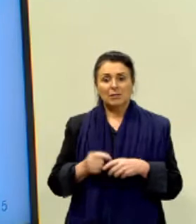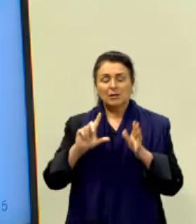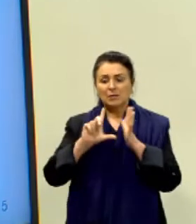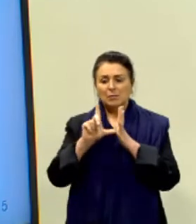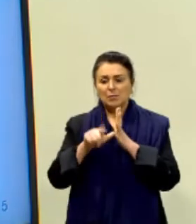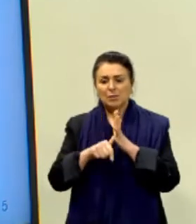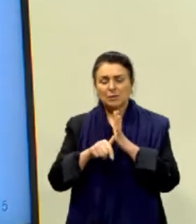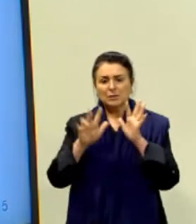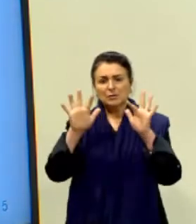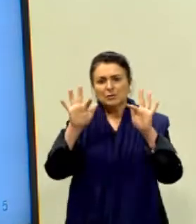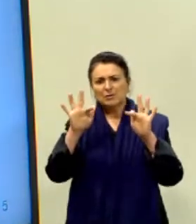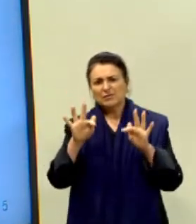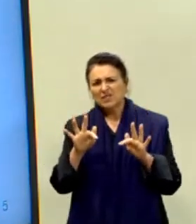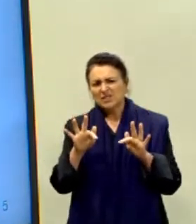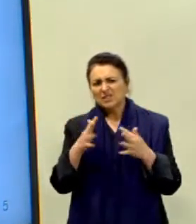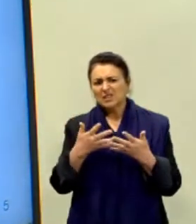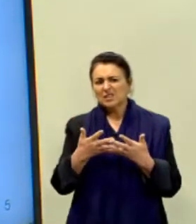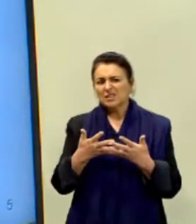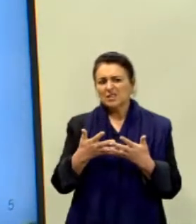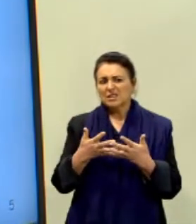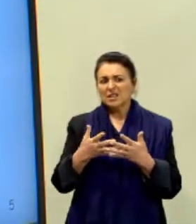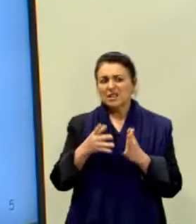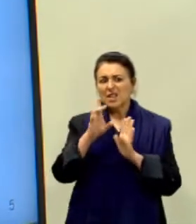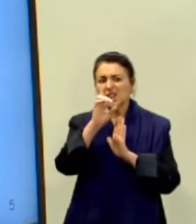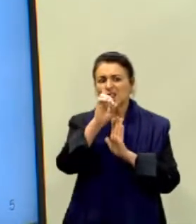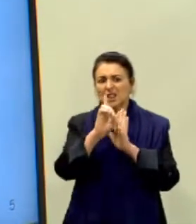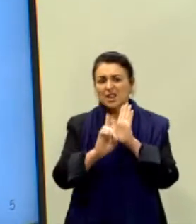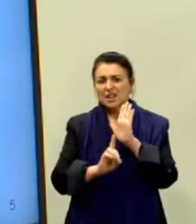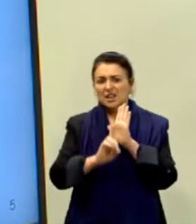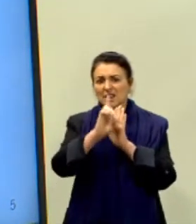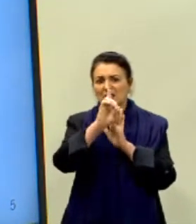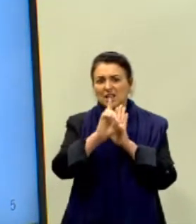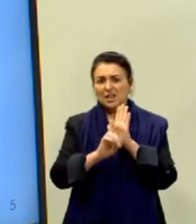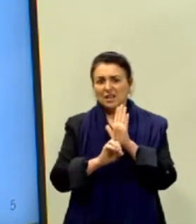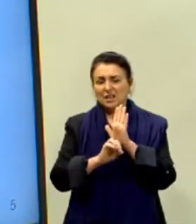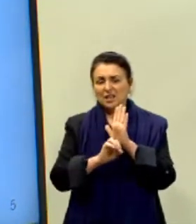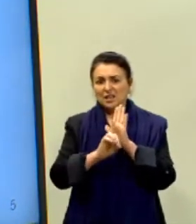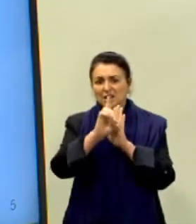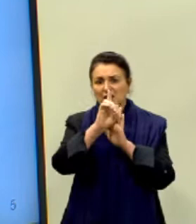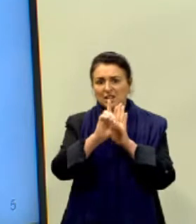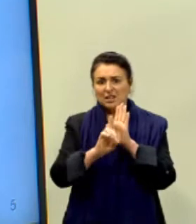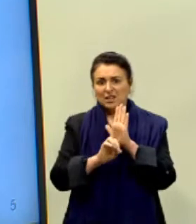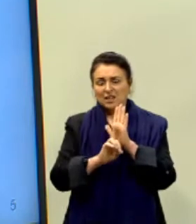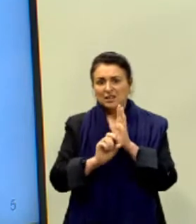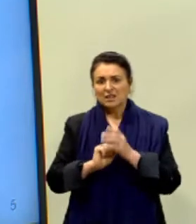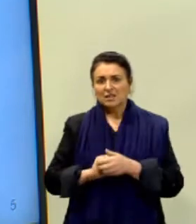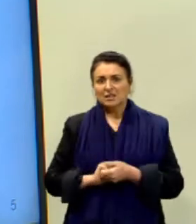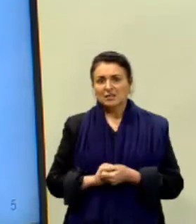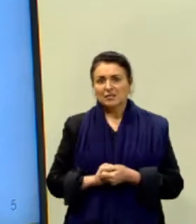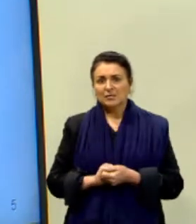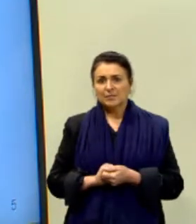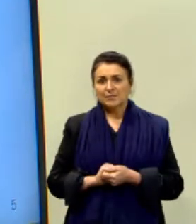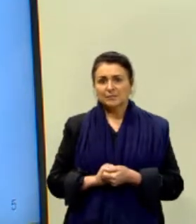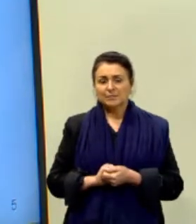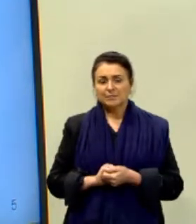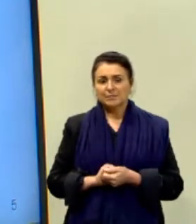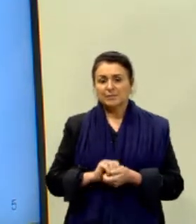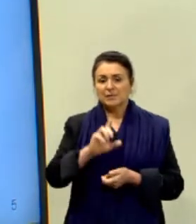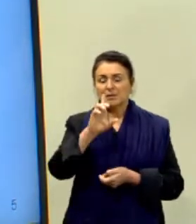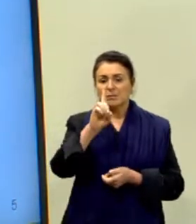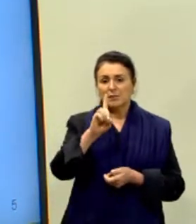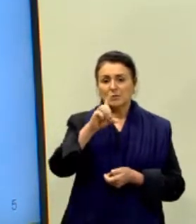da década da década de